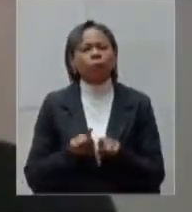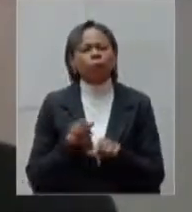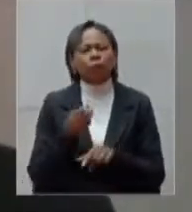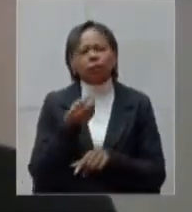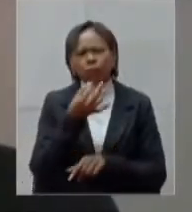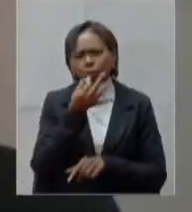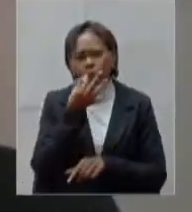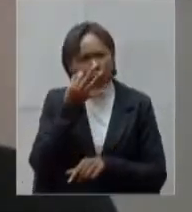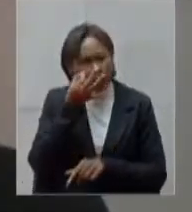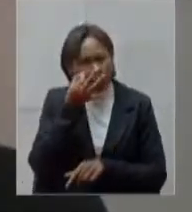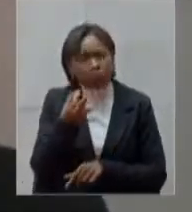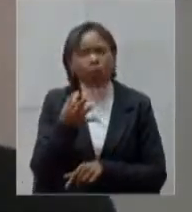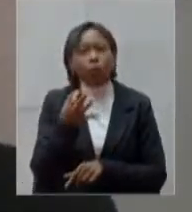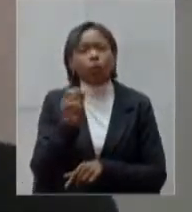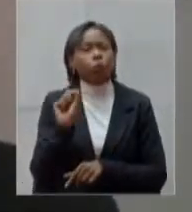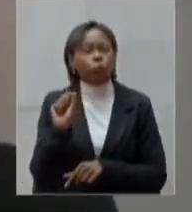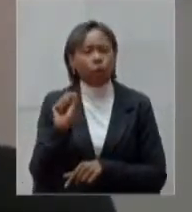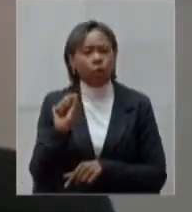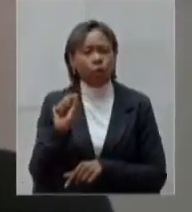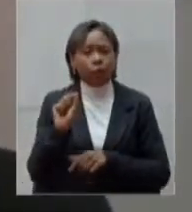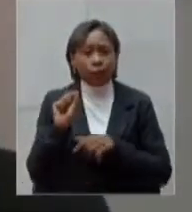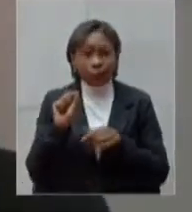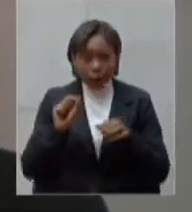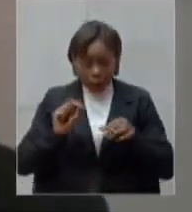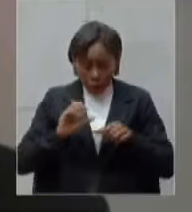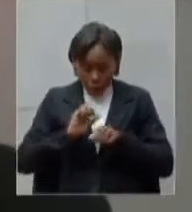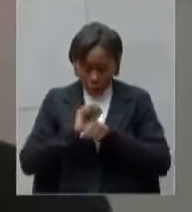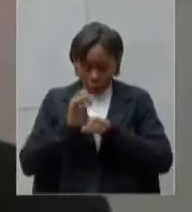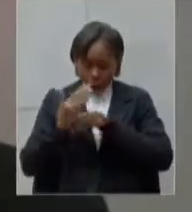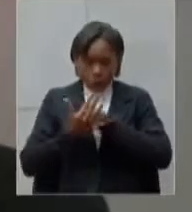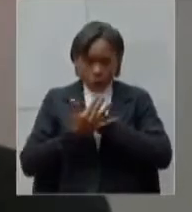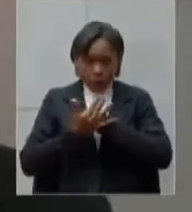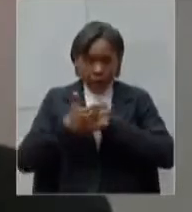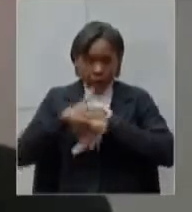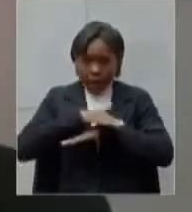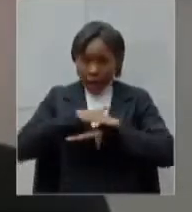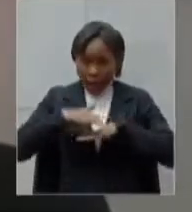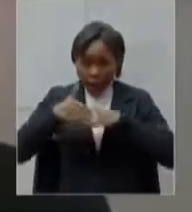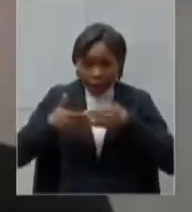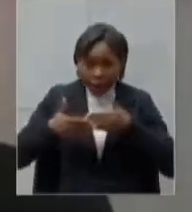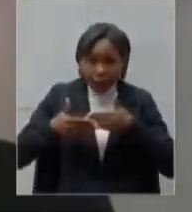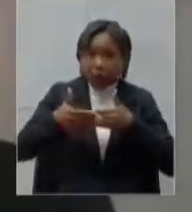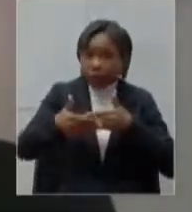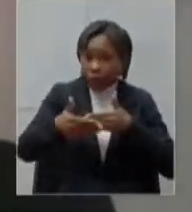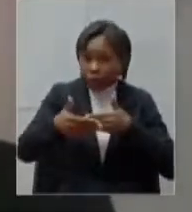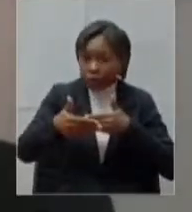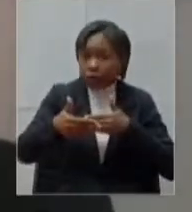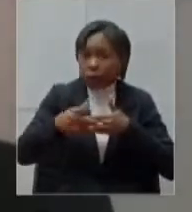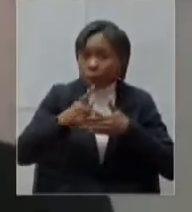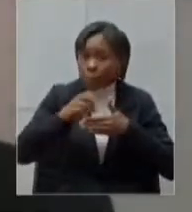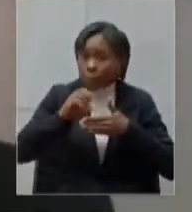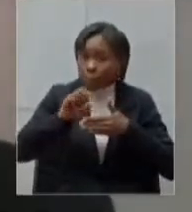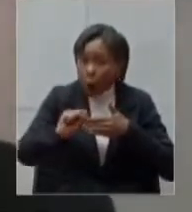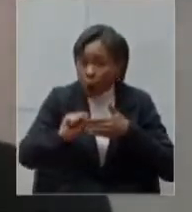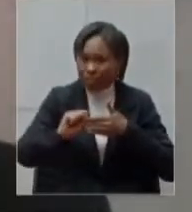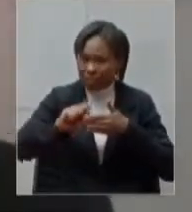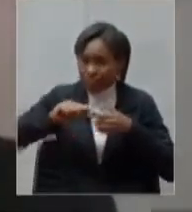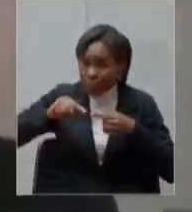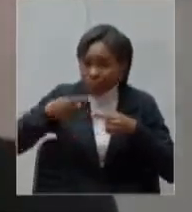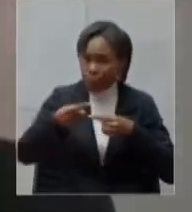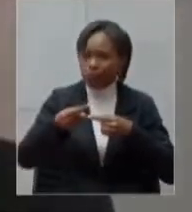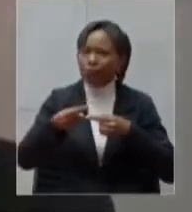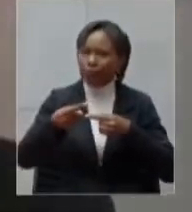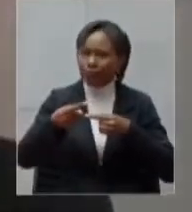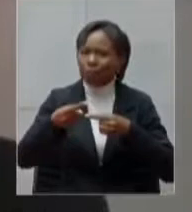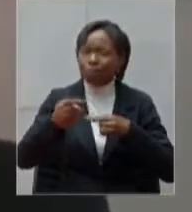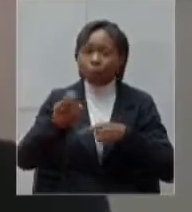terminando para o pós-Covid então nós temos aqui dados do Sebrae presidente que dizem que